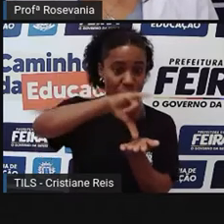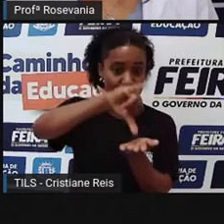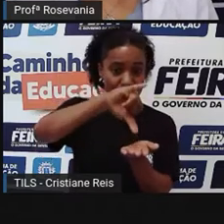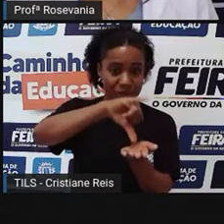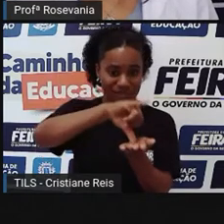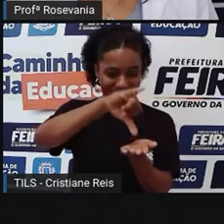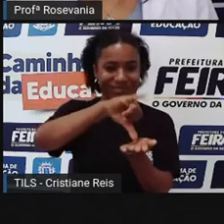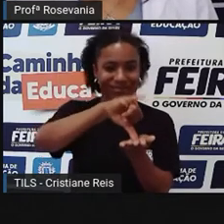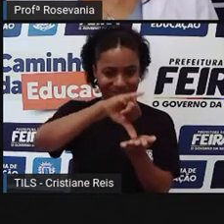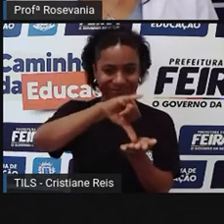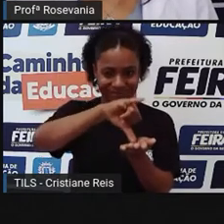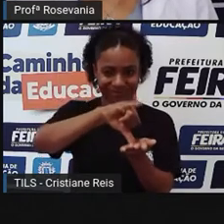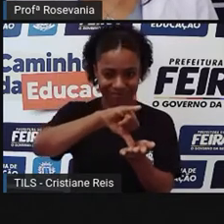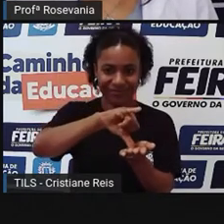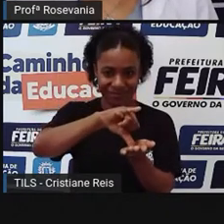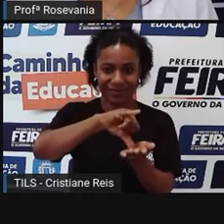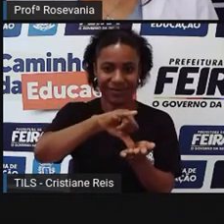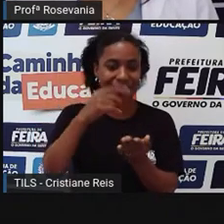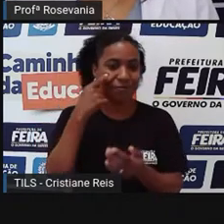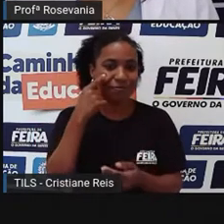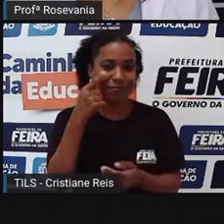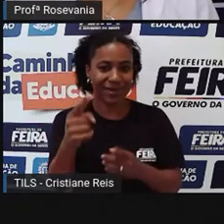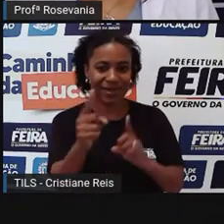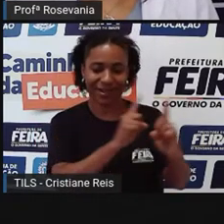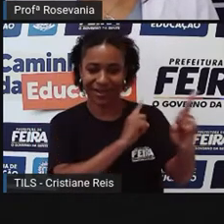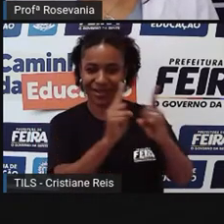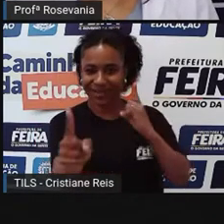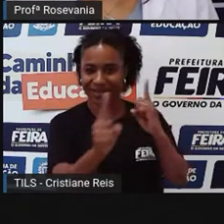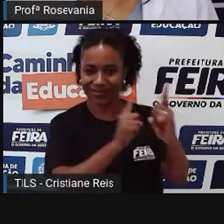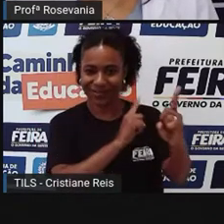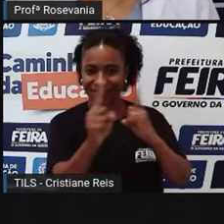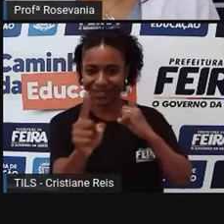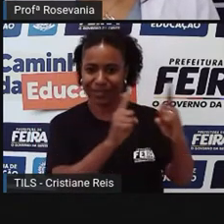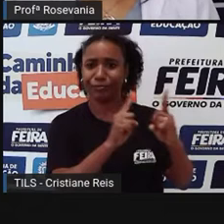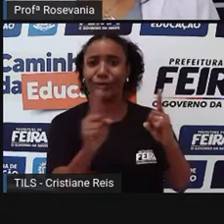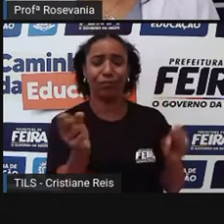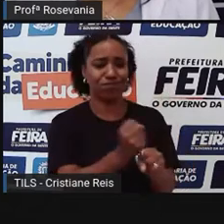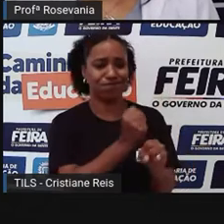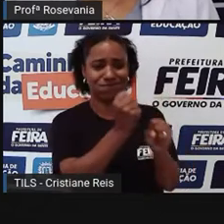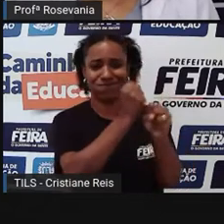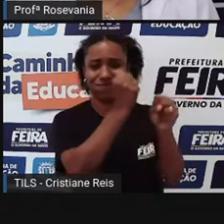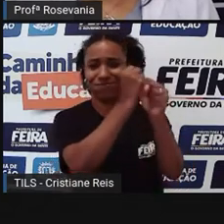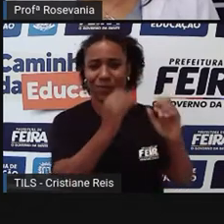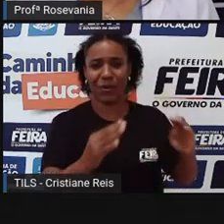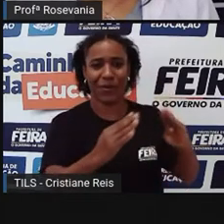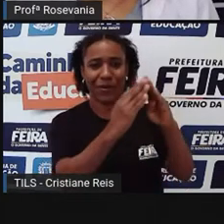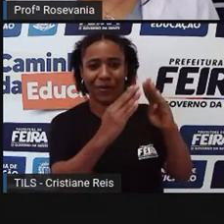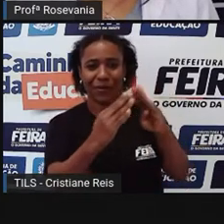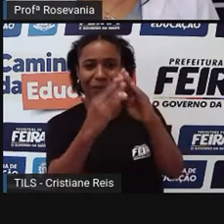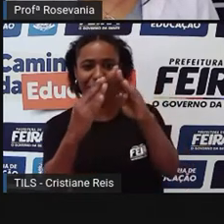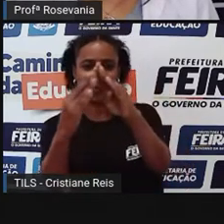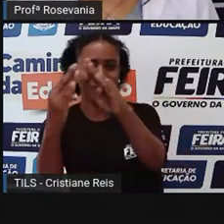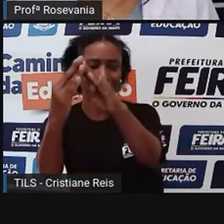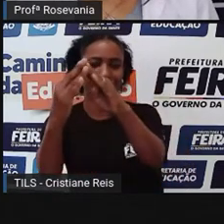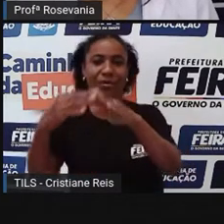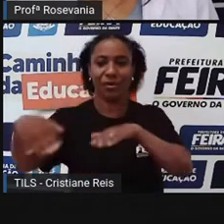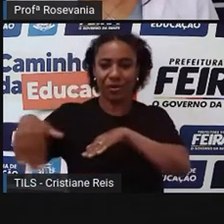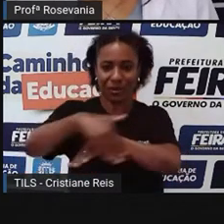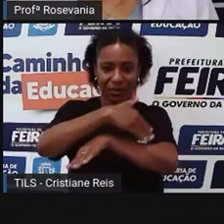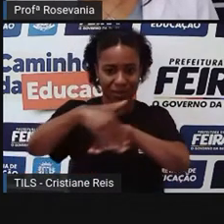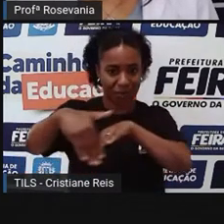Avenida Eduardo II da Mota, tá totalmente, né, urbanizado já. E a nossa cidade tem traçados de ruas